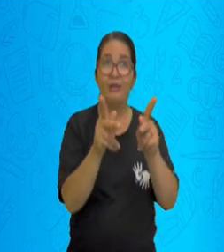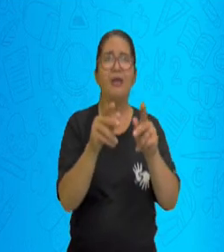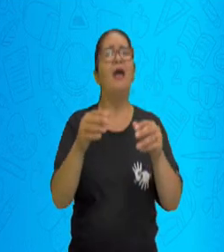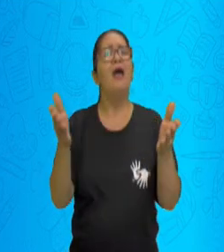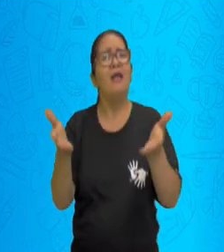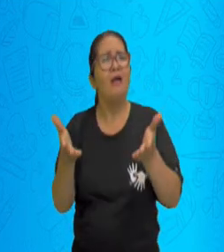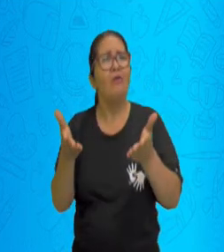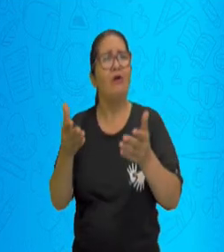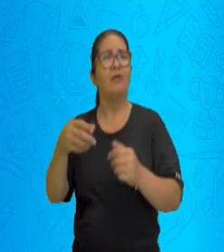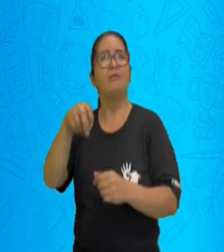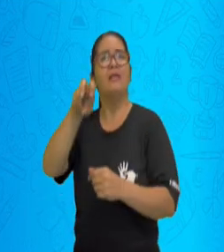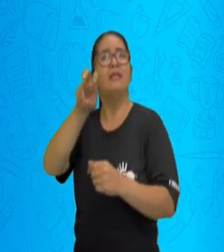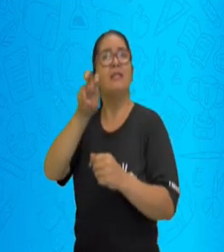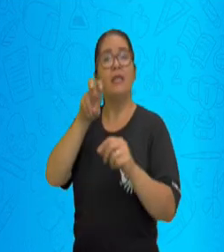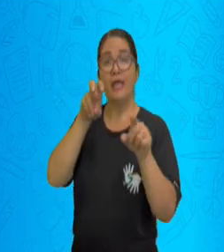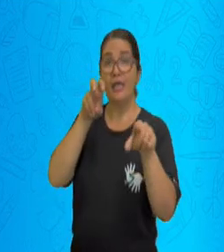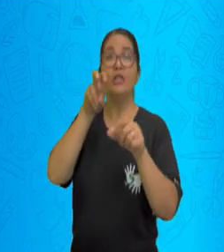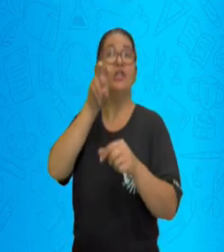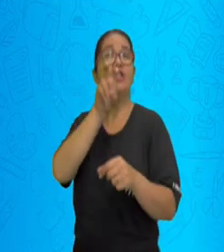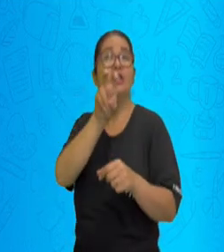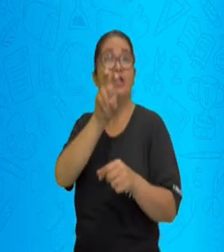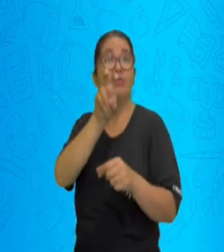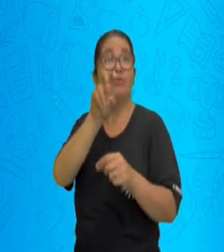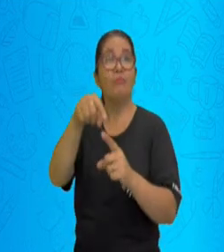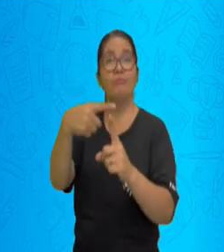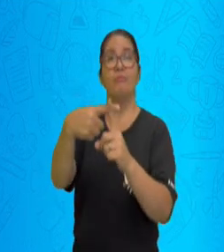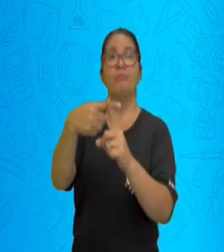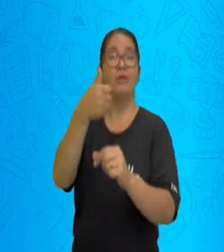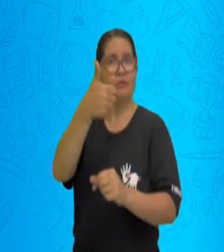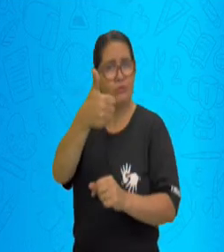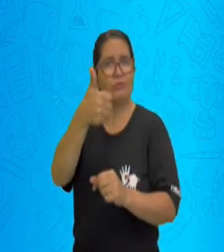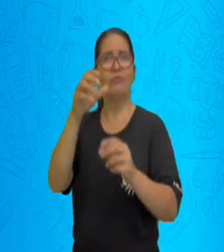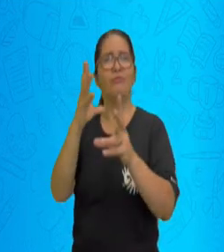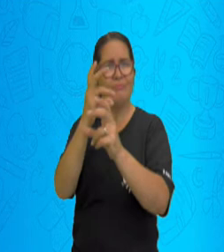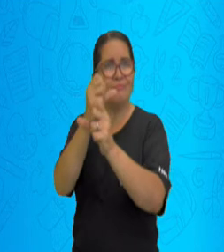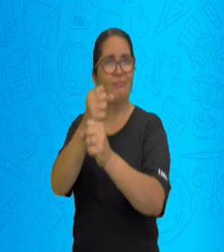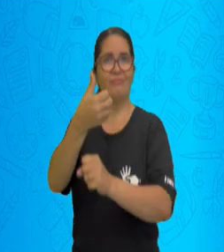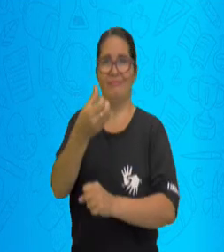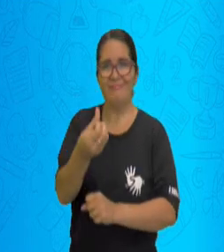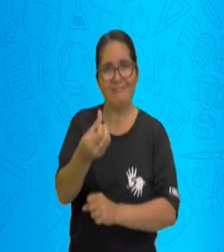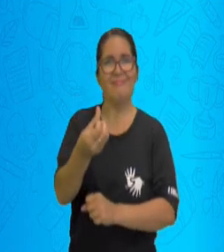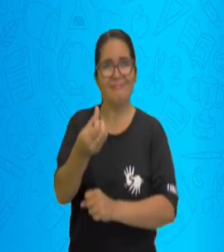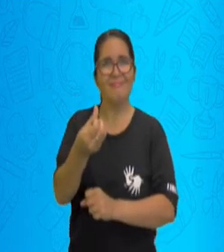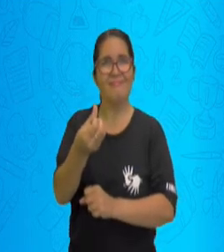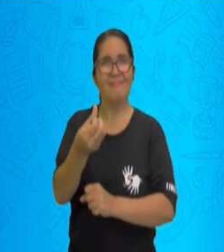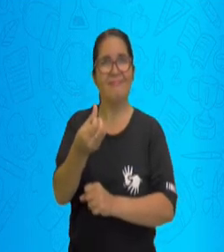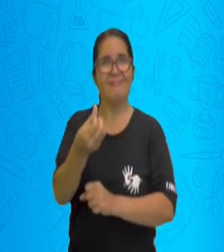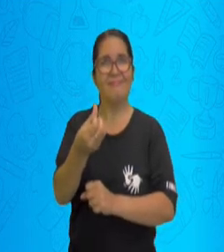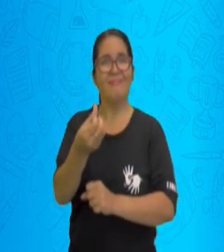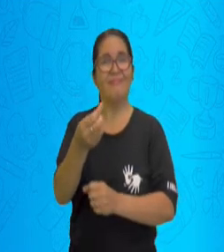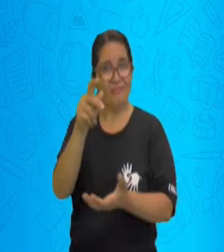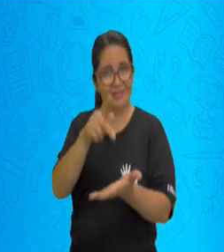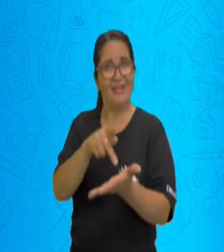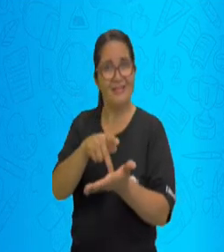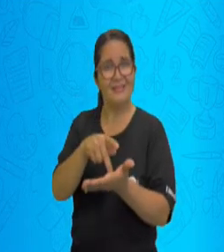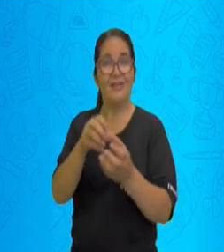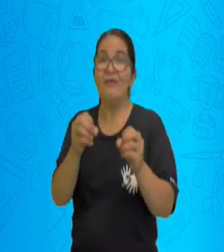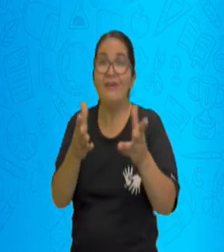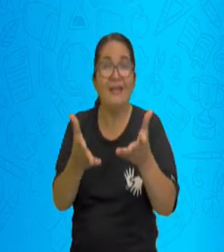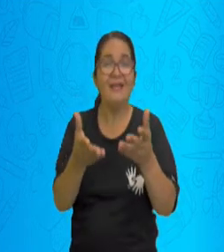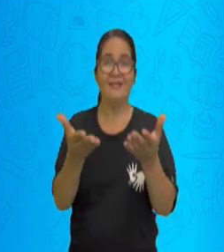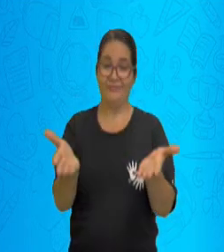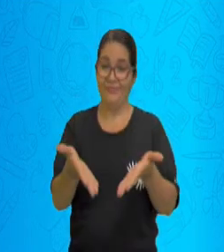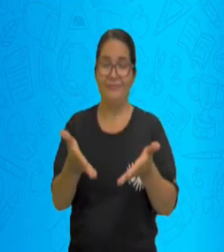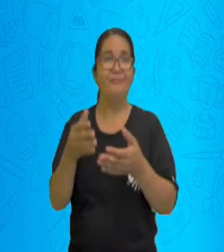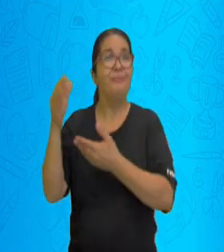igualdade. E quando eu vou olhar que é um sistema diferente, não estabelece membros da mesma equivalência. Olha só,